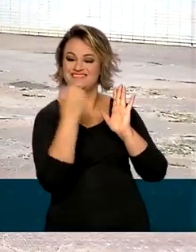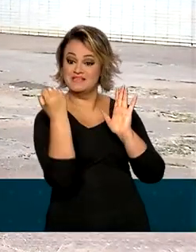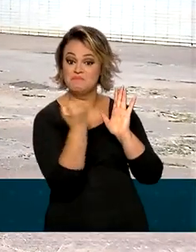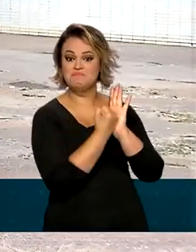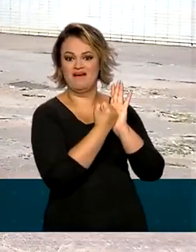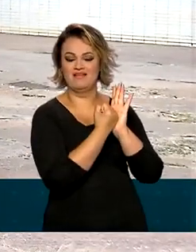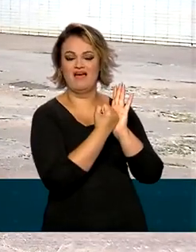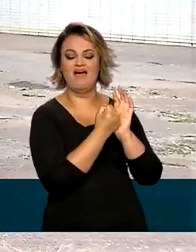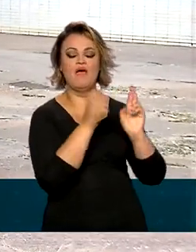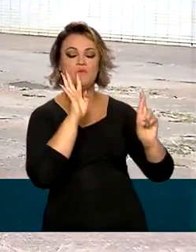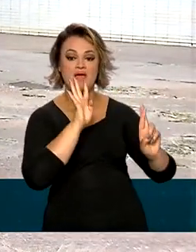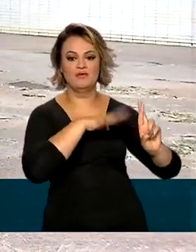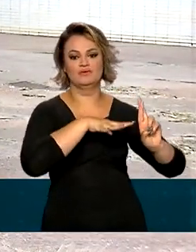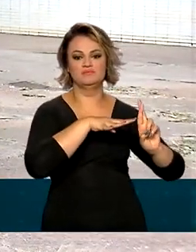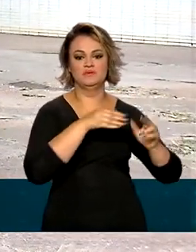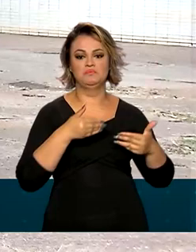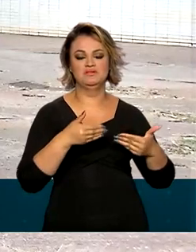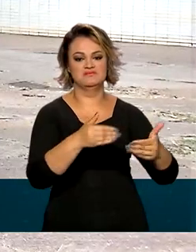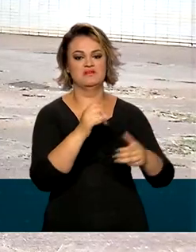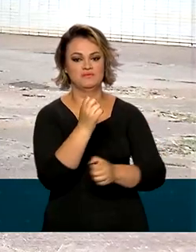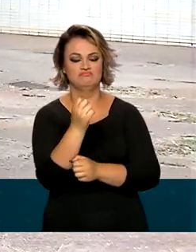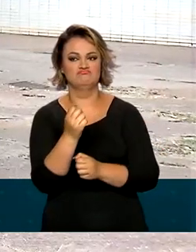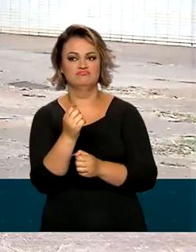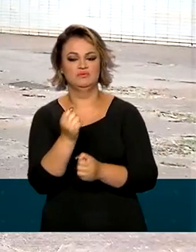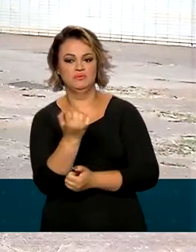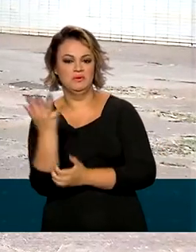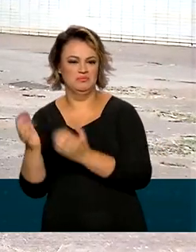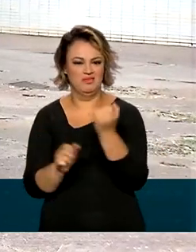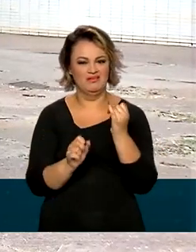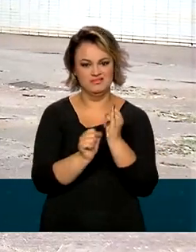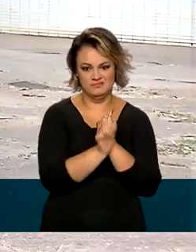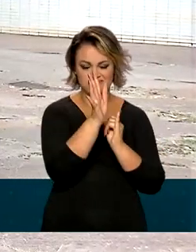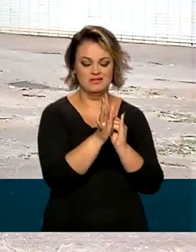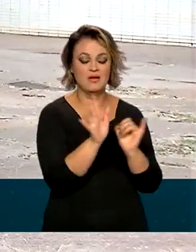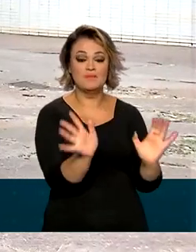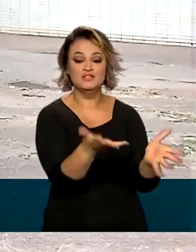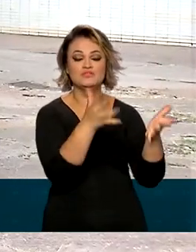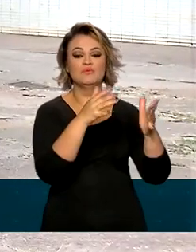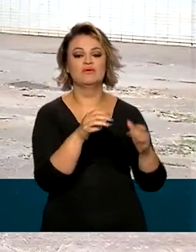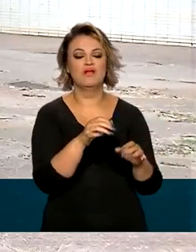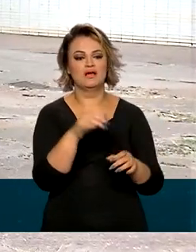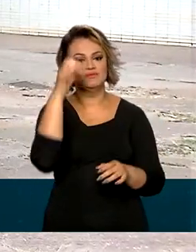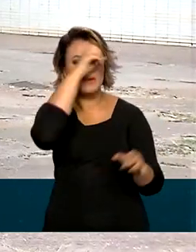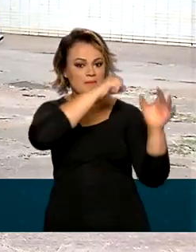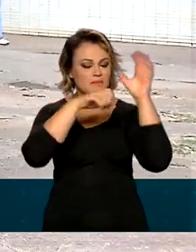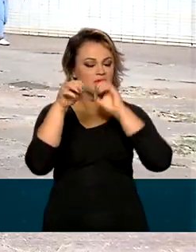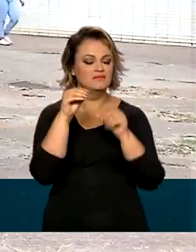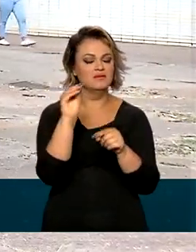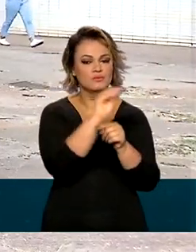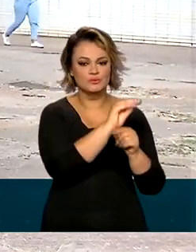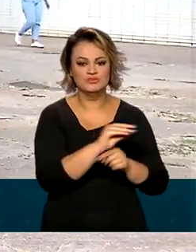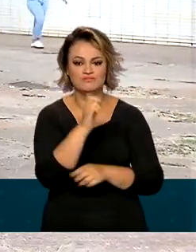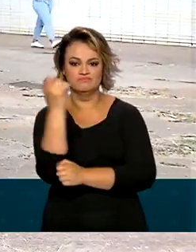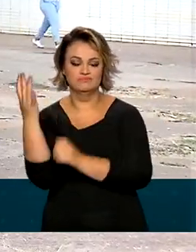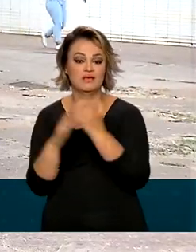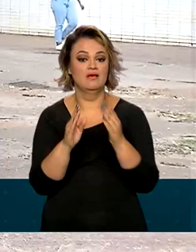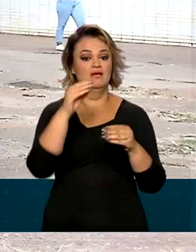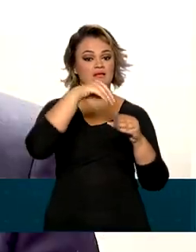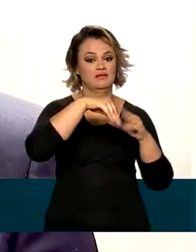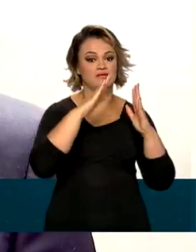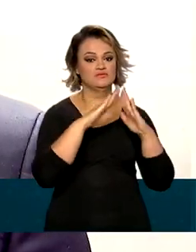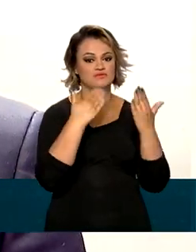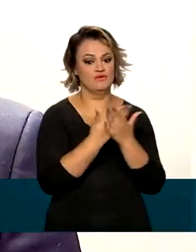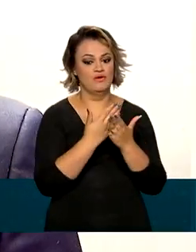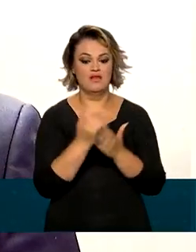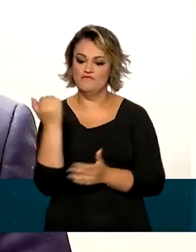reconhecimento do Ministério do Meio Ambiente, e o objetivo é estimular a educação ambiental dentro e fora das salas de aula.